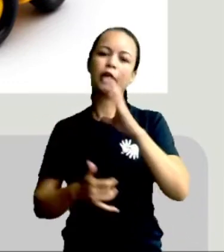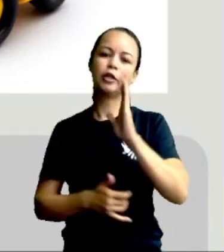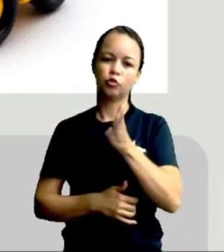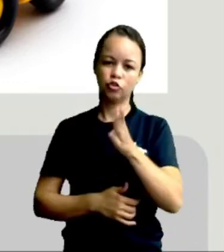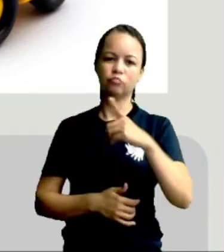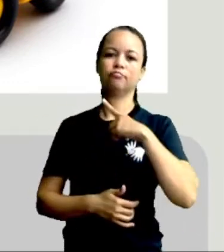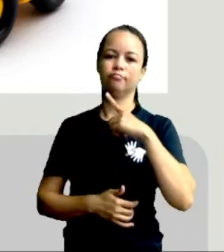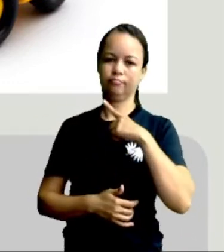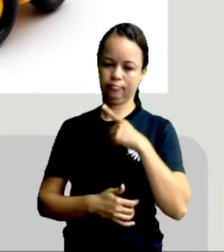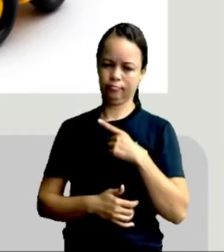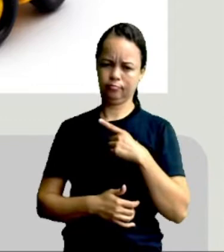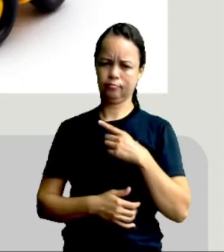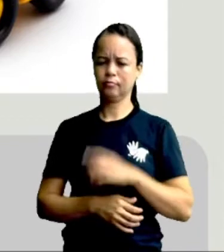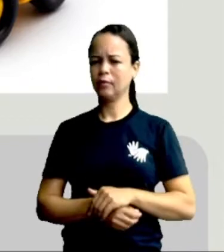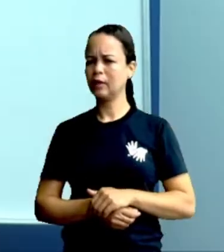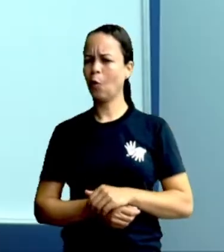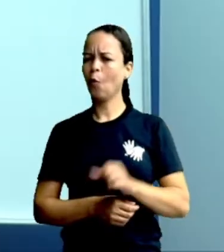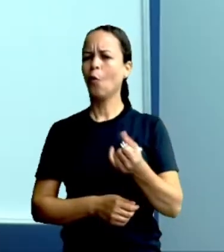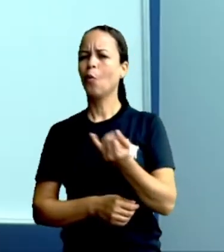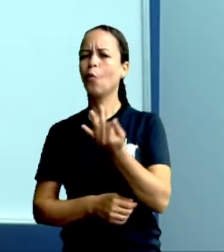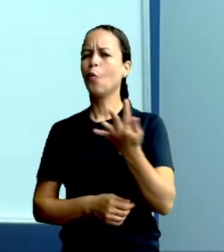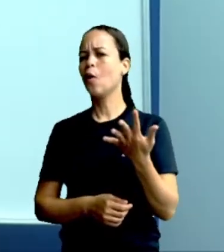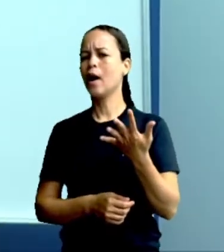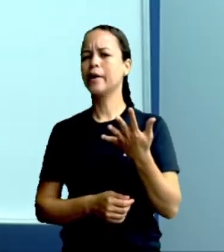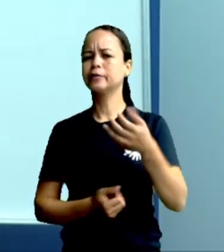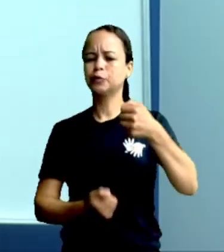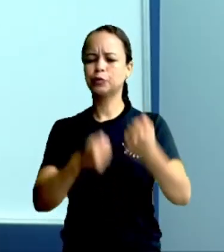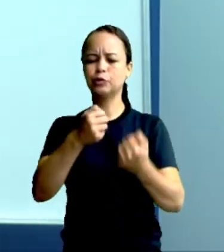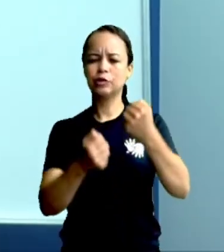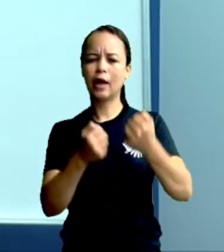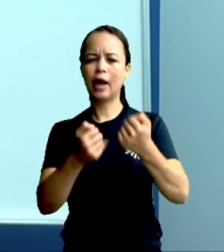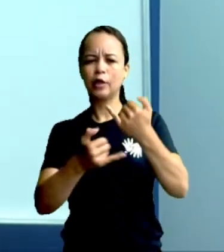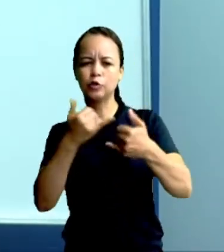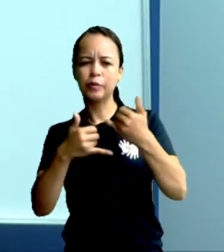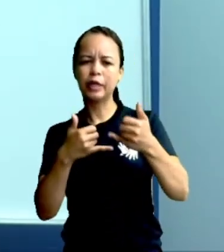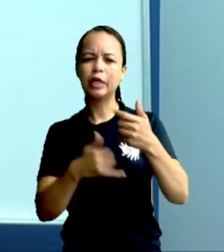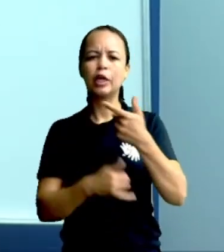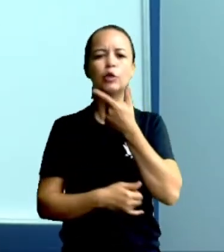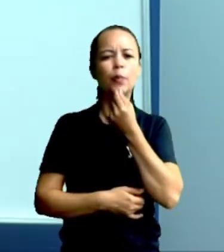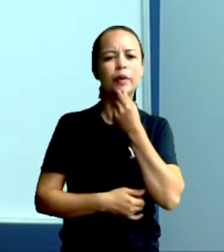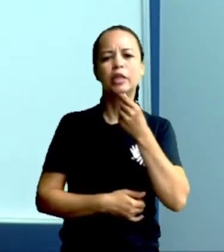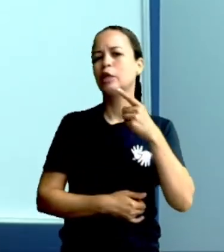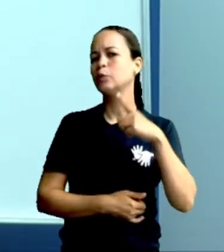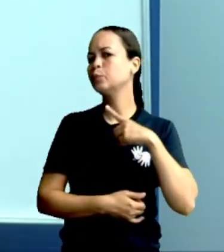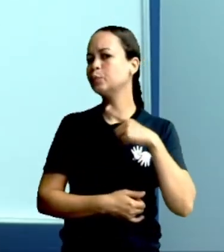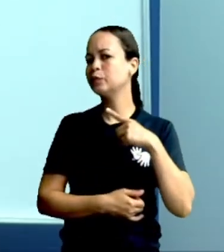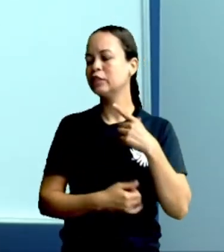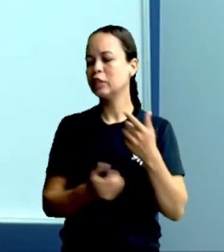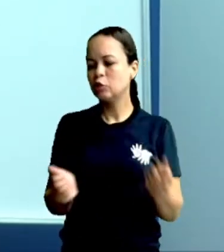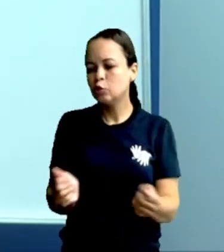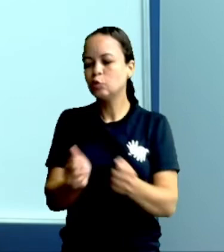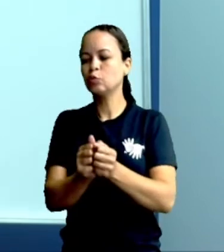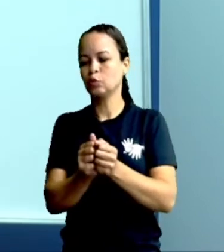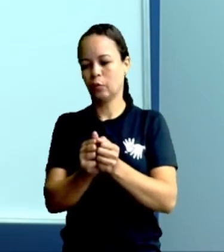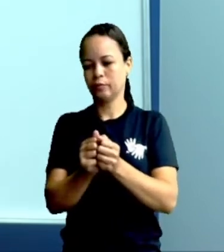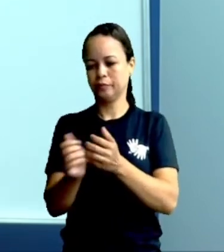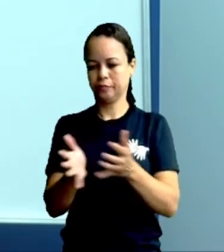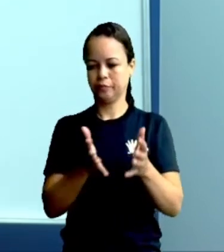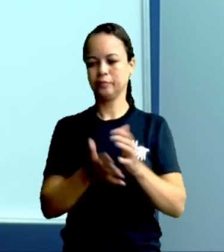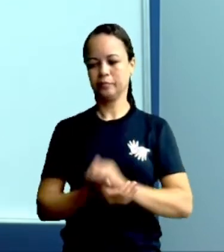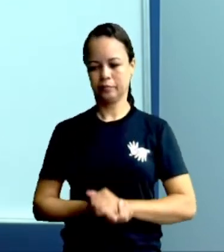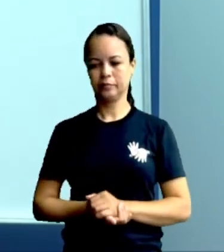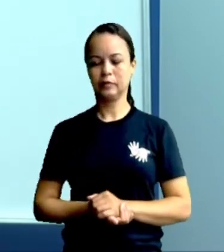Vamos lá, vamos aqui para o quadro branco comigo. Olha só, vamos entender a ideia.